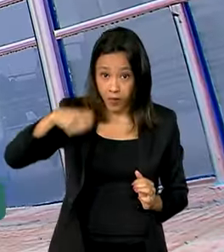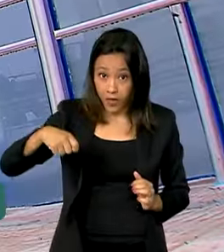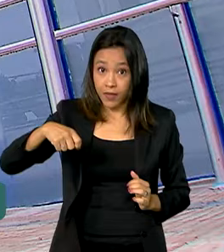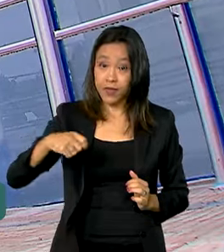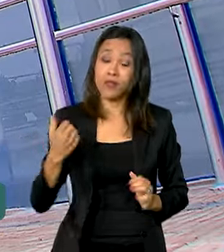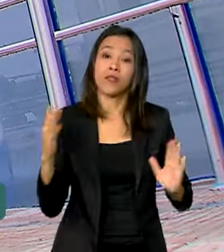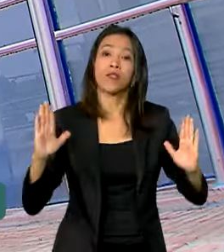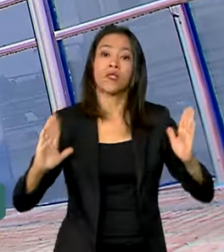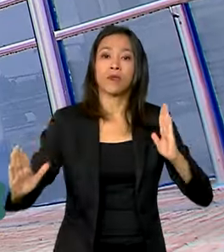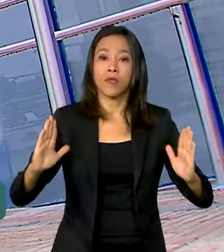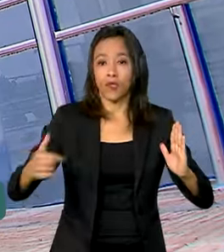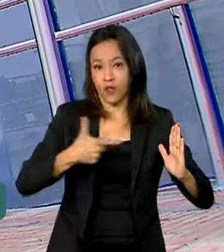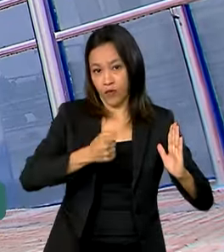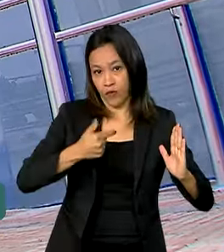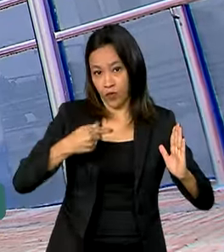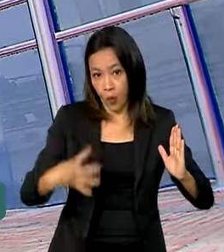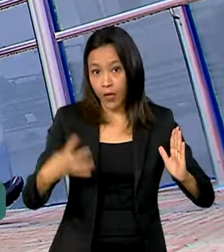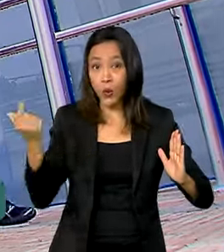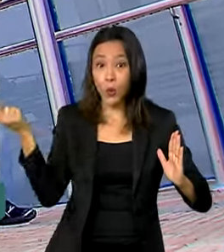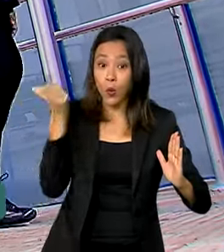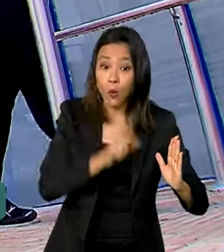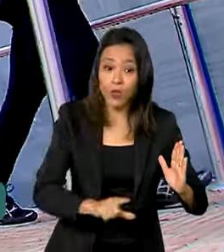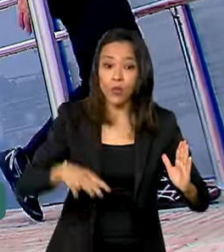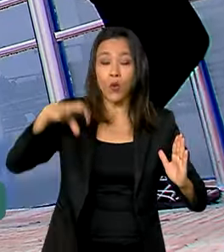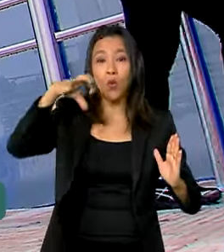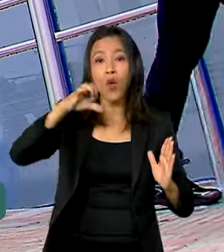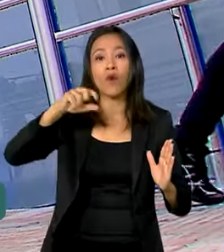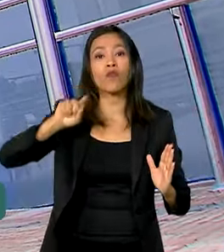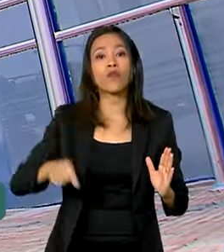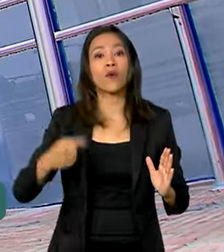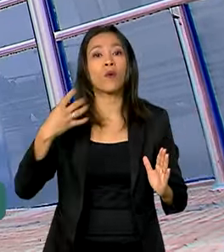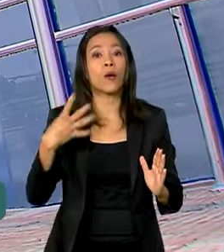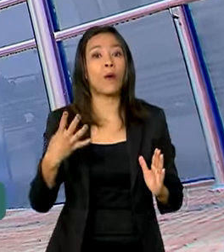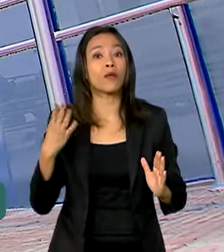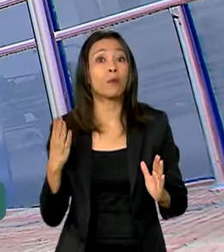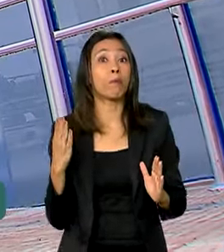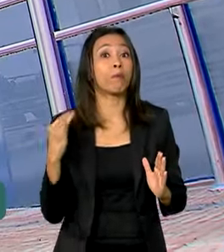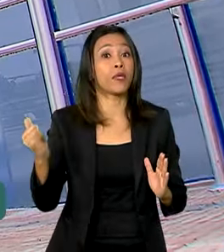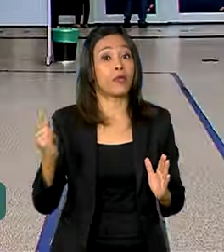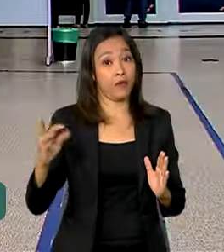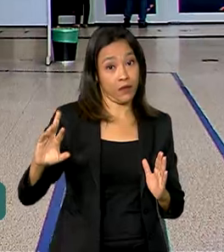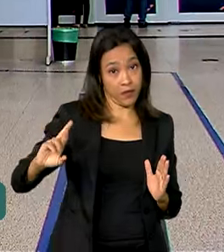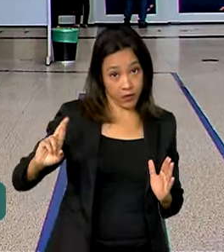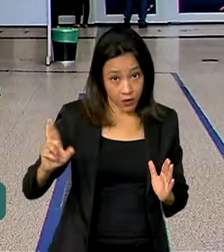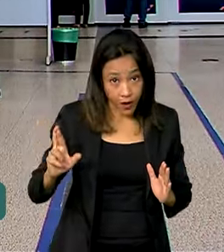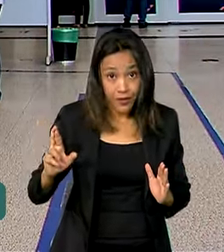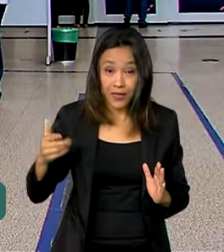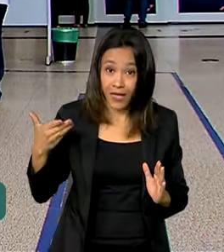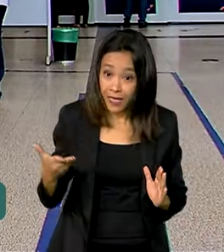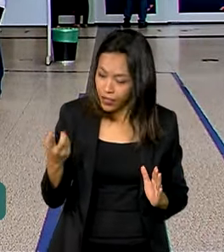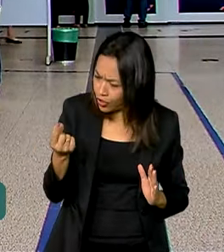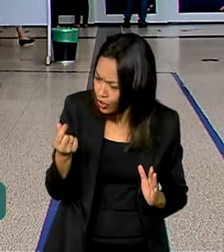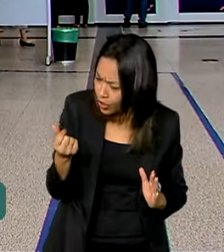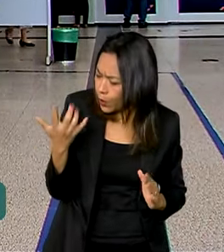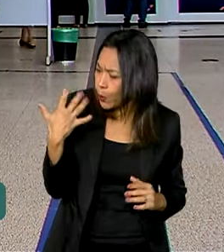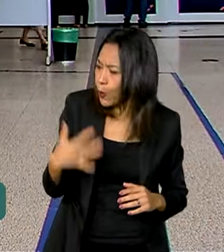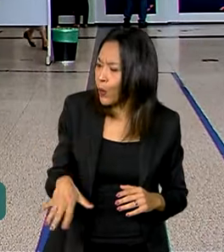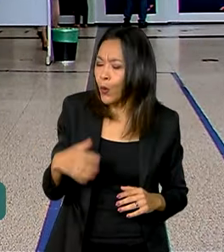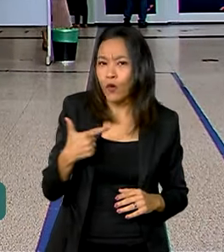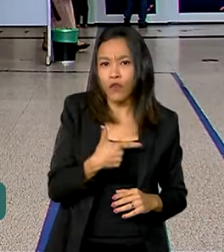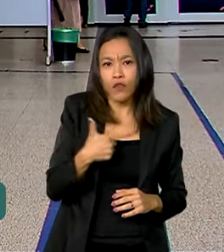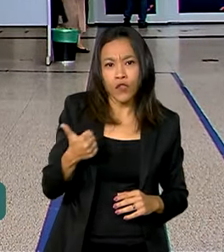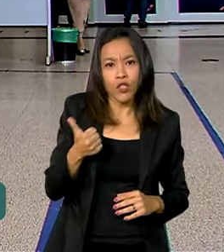2024, atingiu R 9,4 bilhões, montante 21